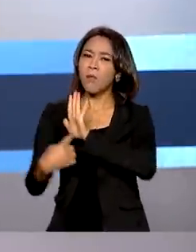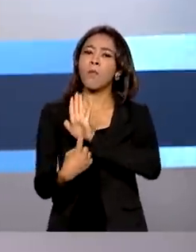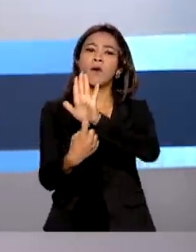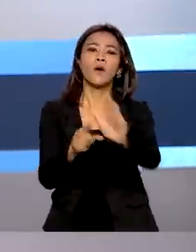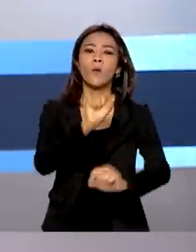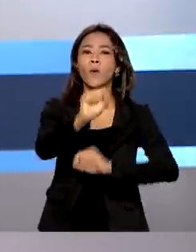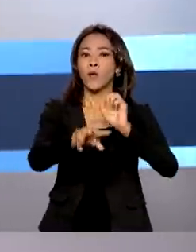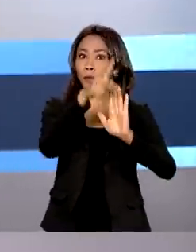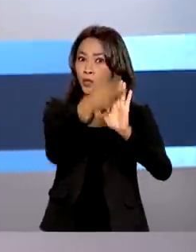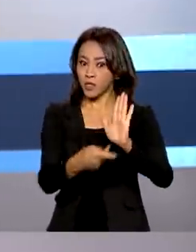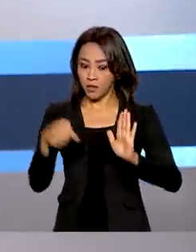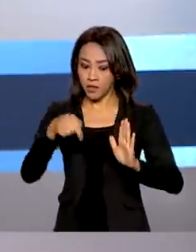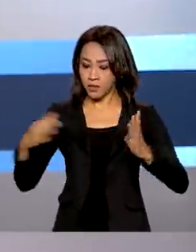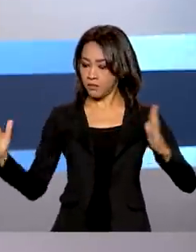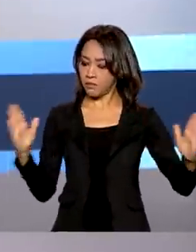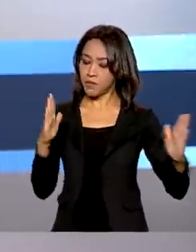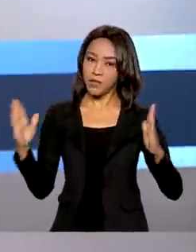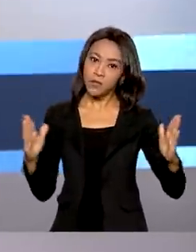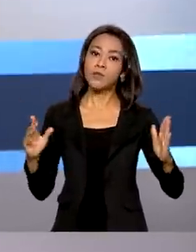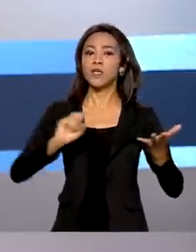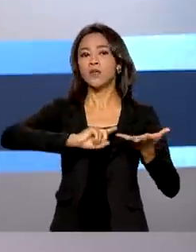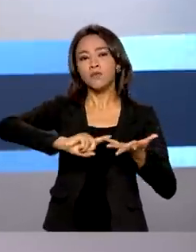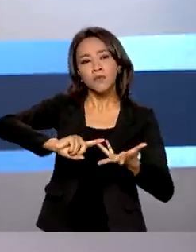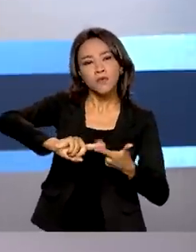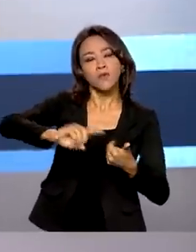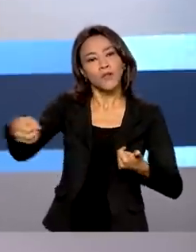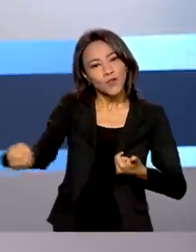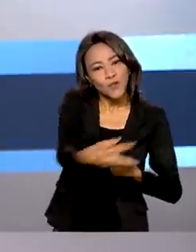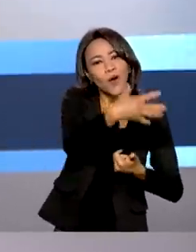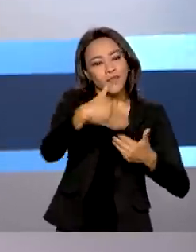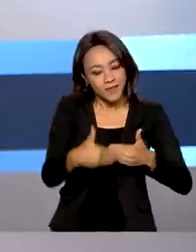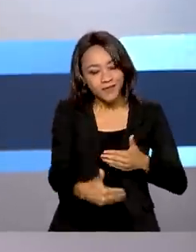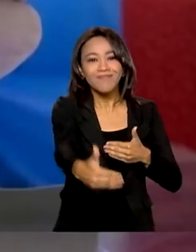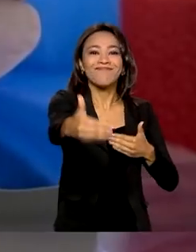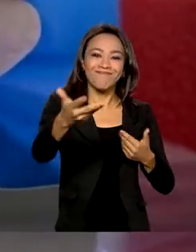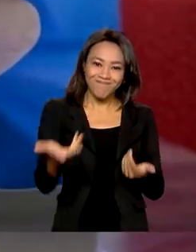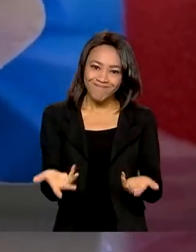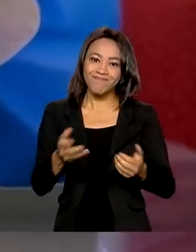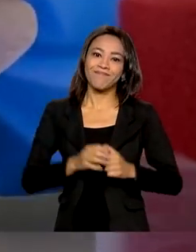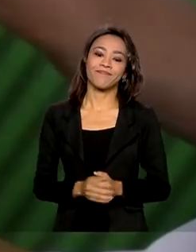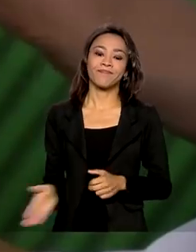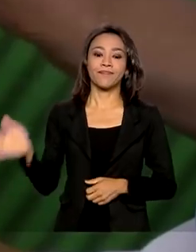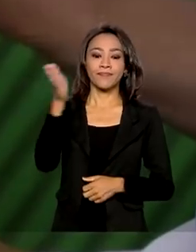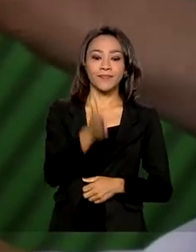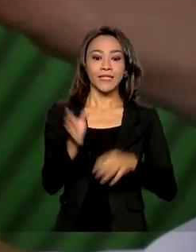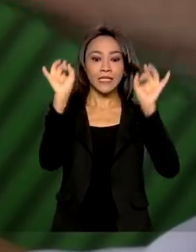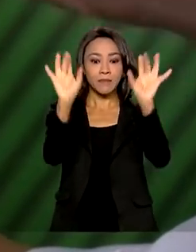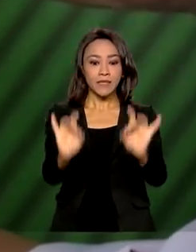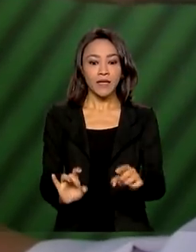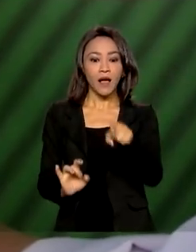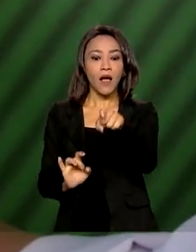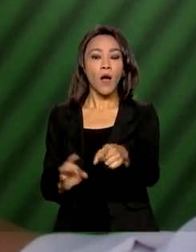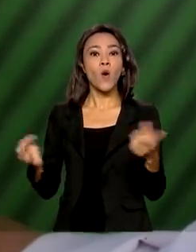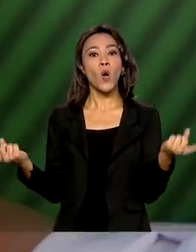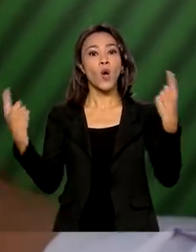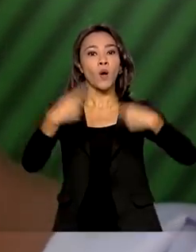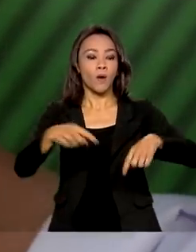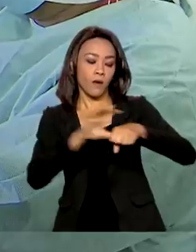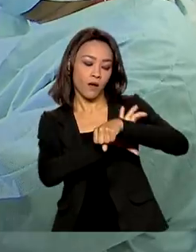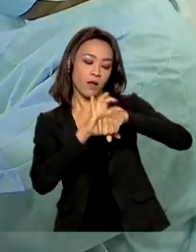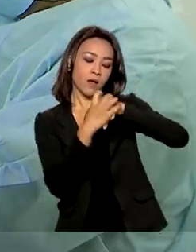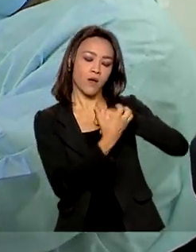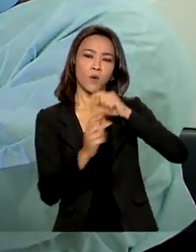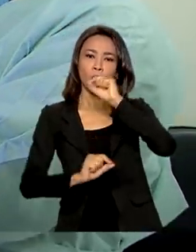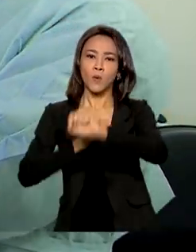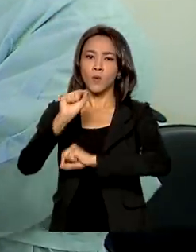realizados nesse período e as novas ações que estão por vir. Numa reportagem especial, o combate à pandemia com